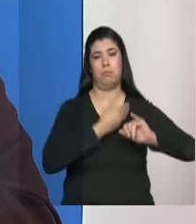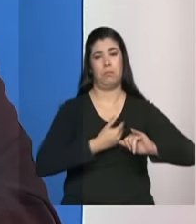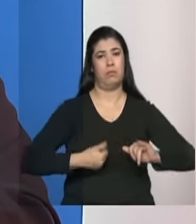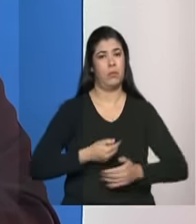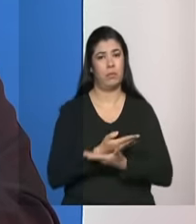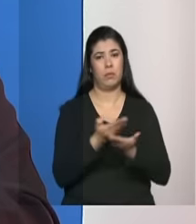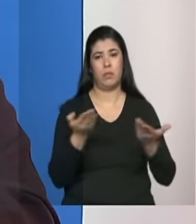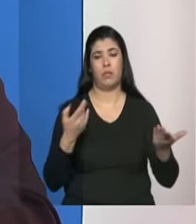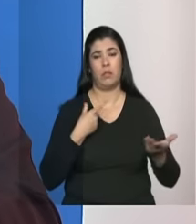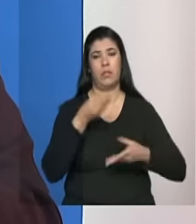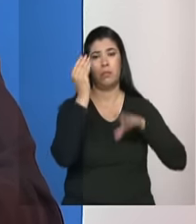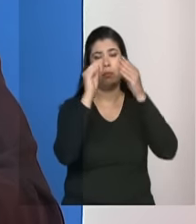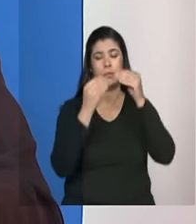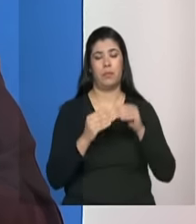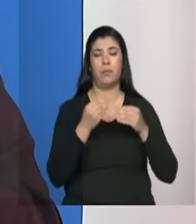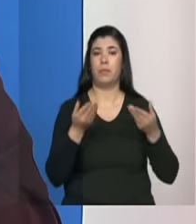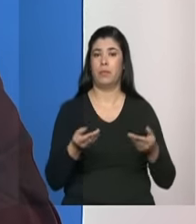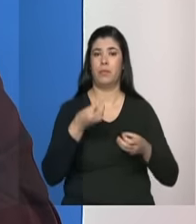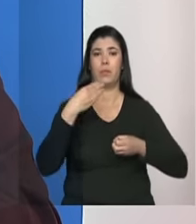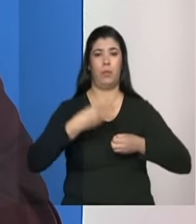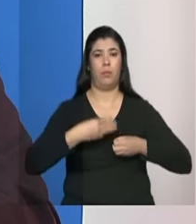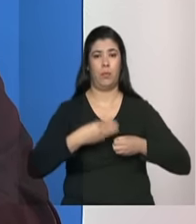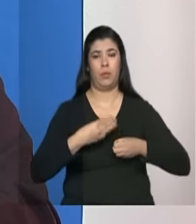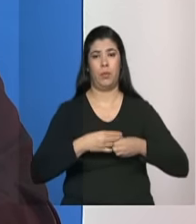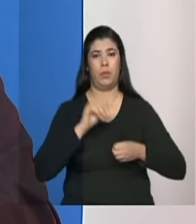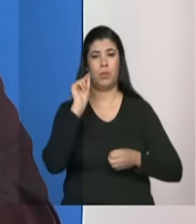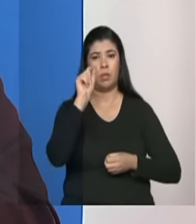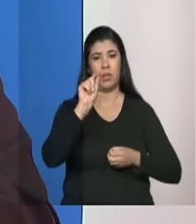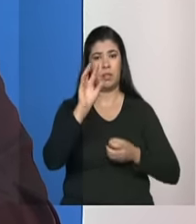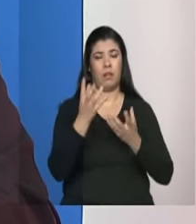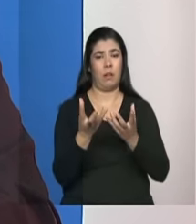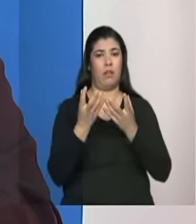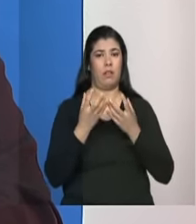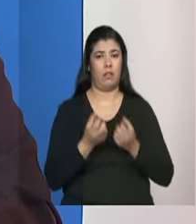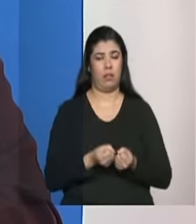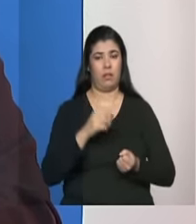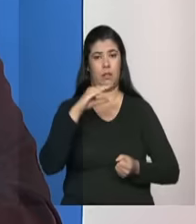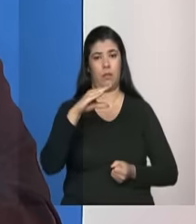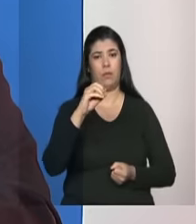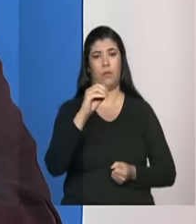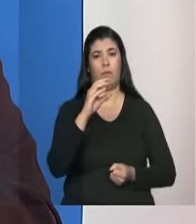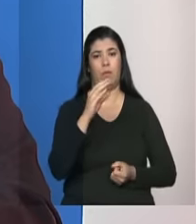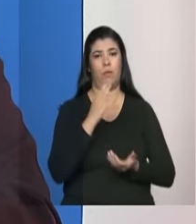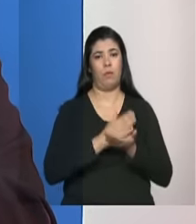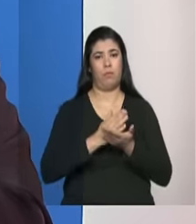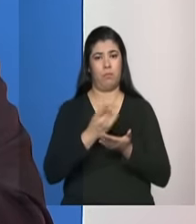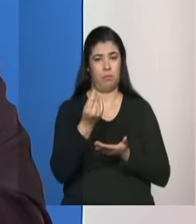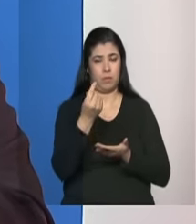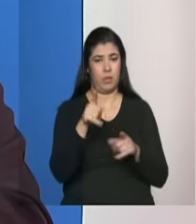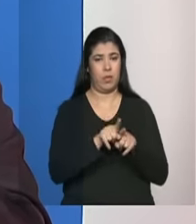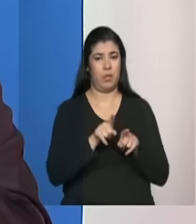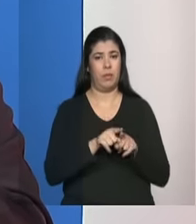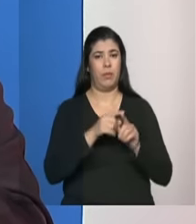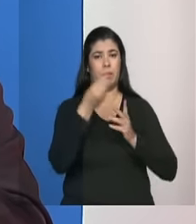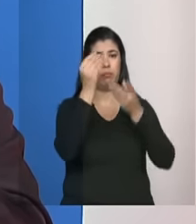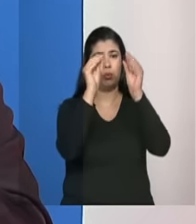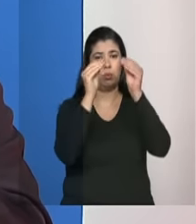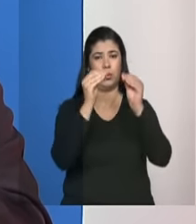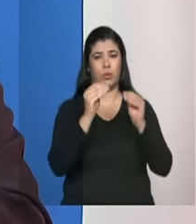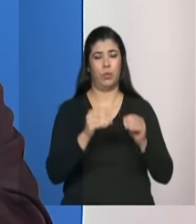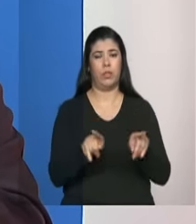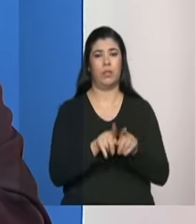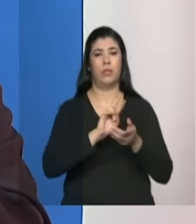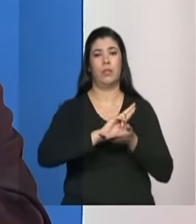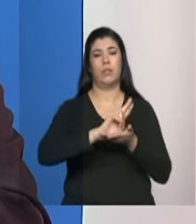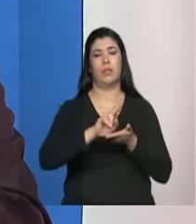registradas lá o município então faz uma adesão a esse cofinanciamento e ele preenche uma série de compromissos para executar